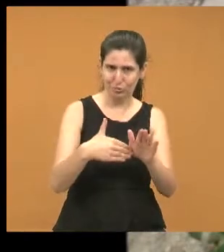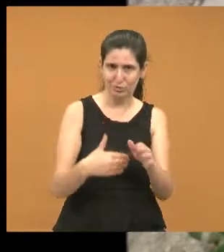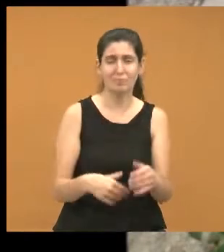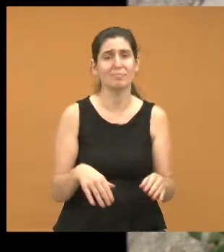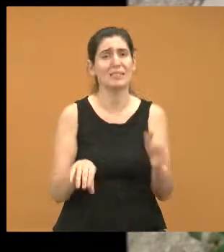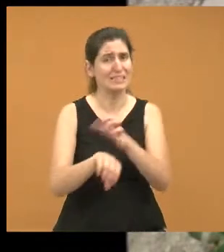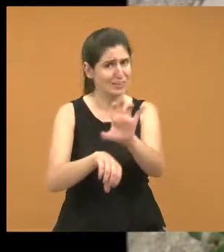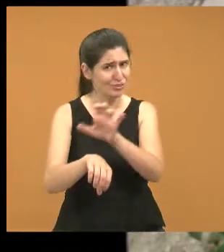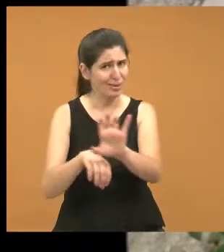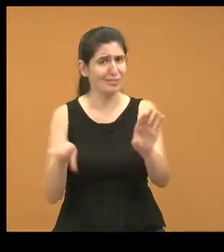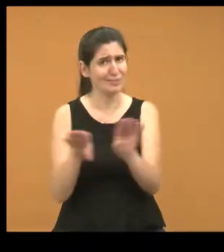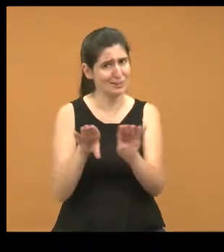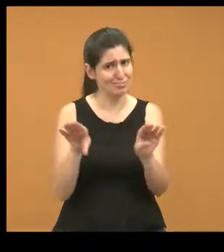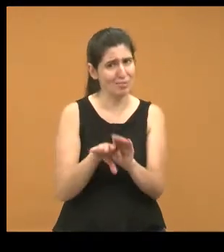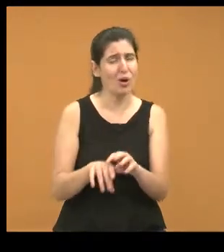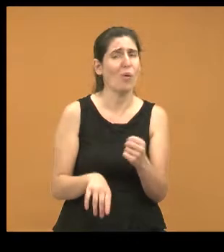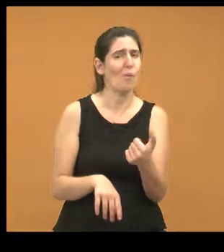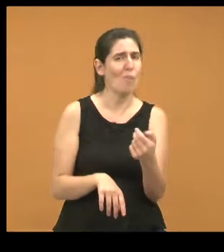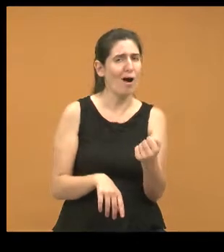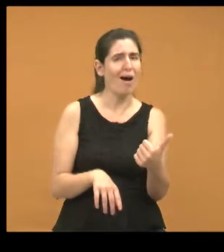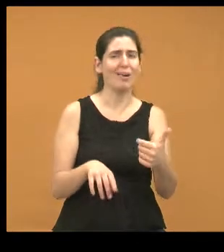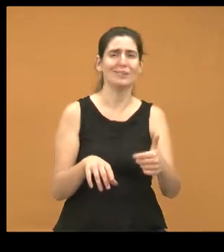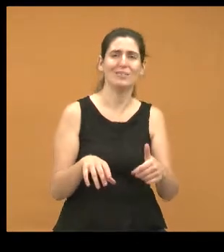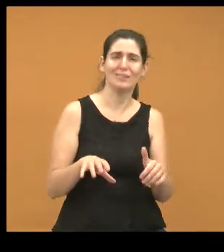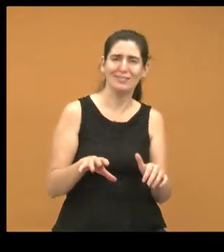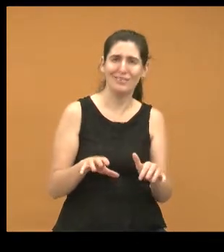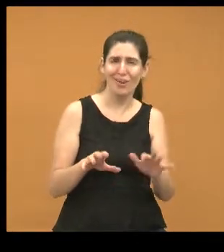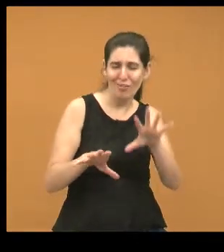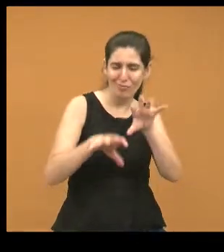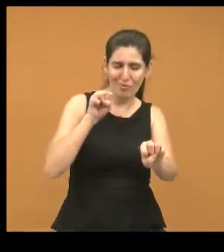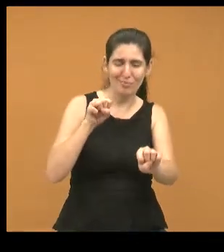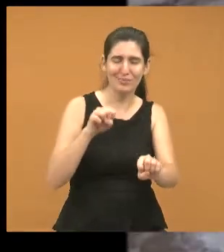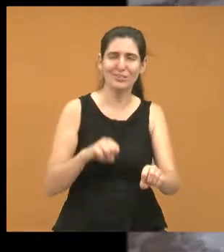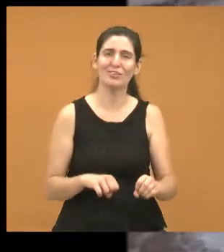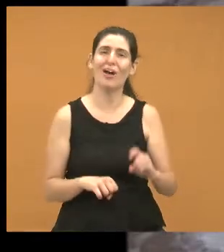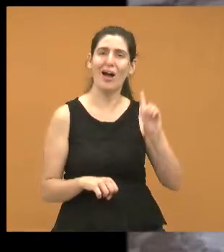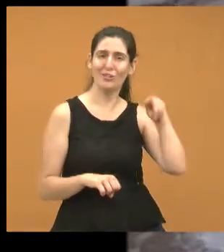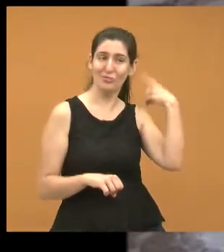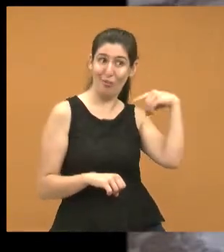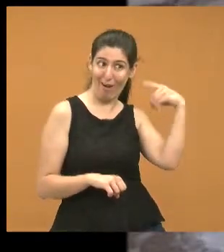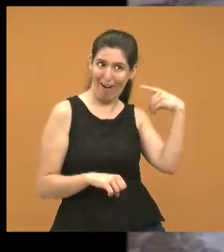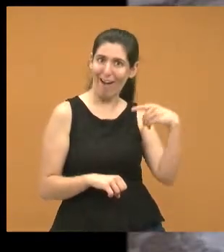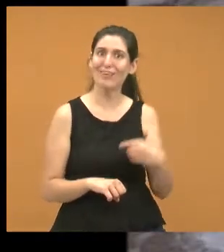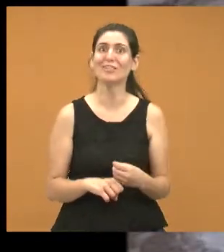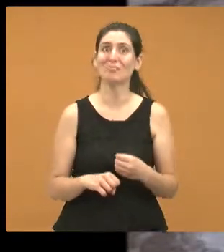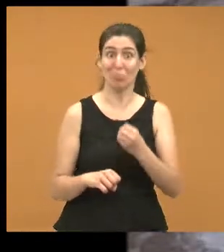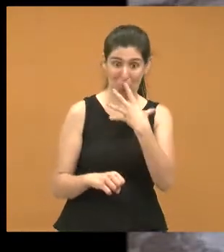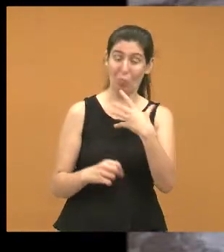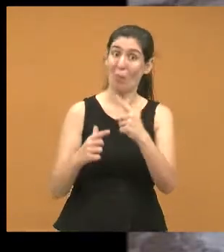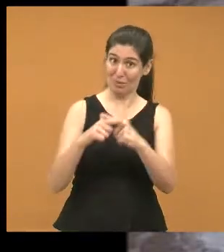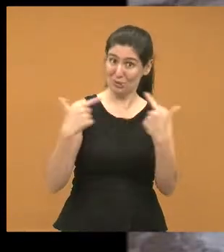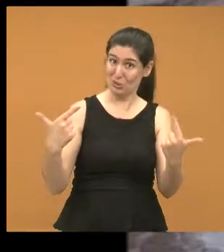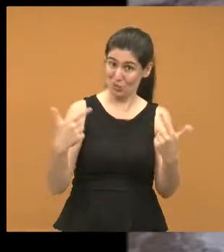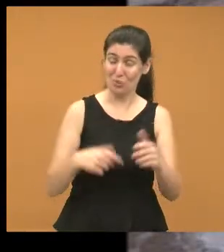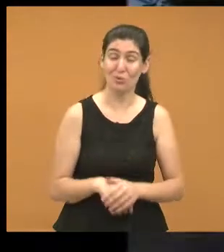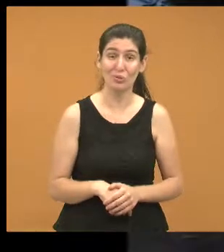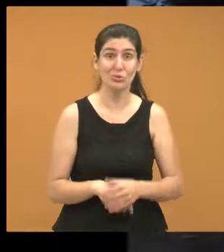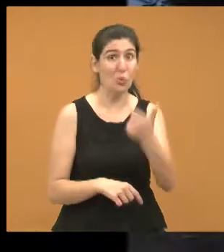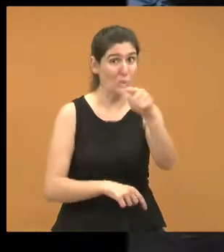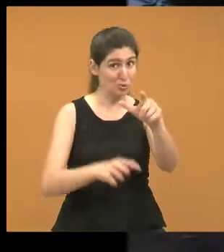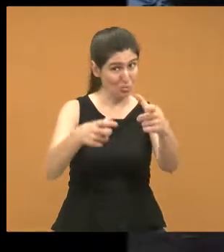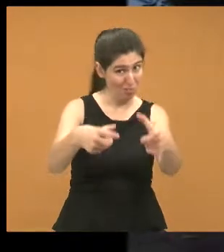a gente sabe que ela já está quase que se formando em direito, desejo aí boa sorte para ela em uma outra função, talvez,